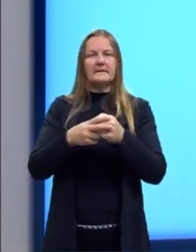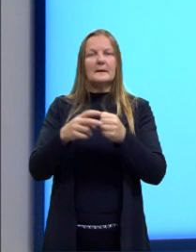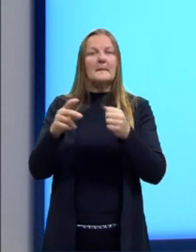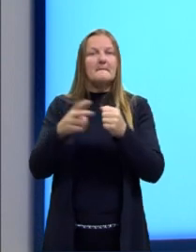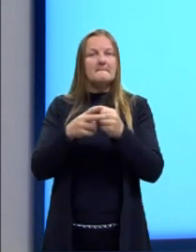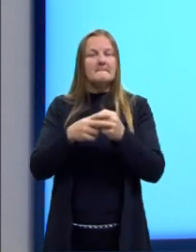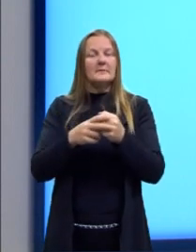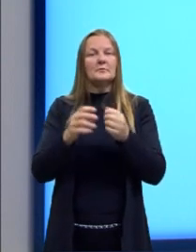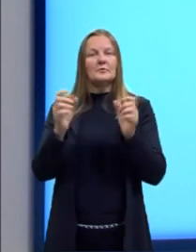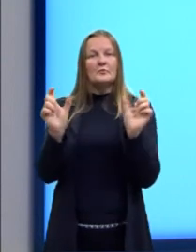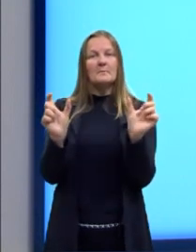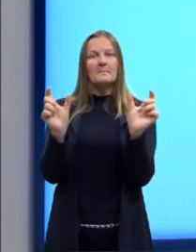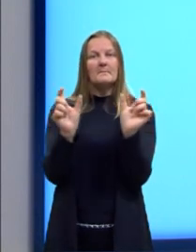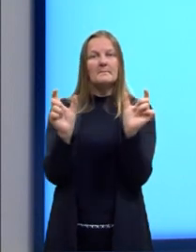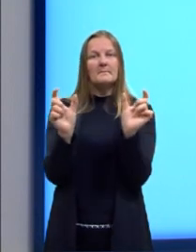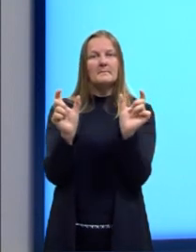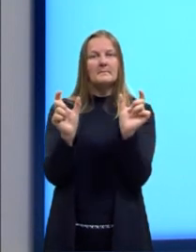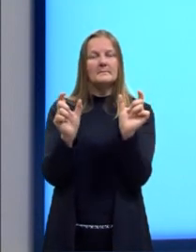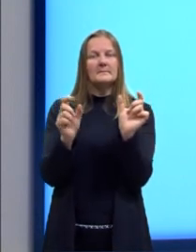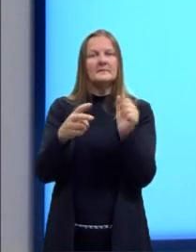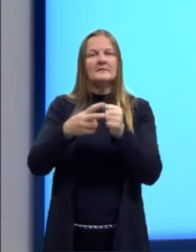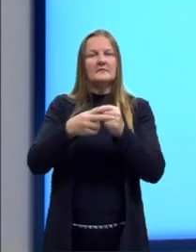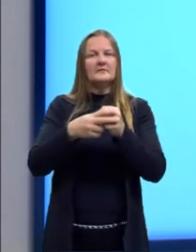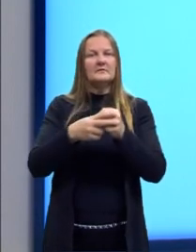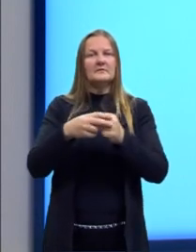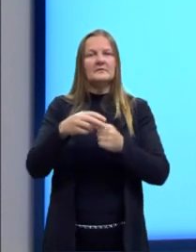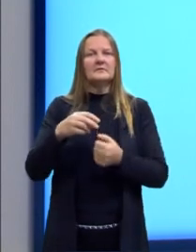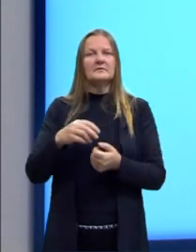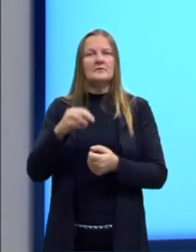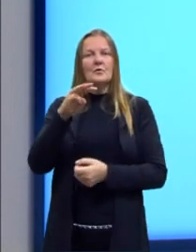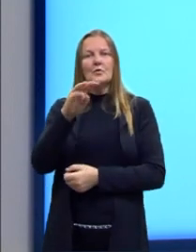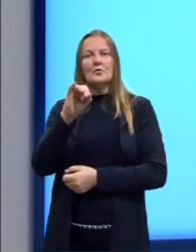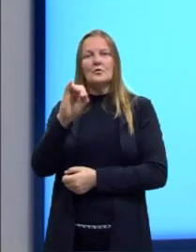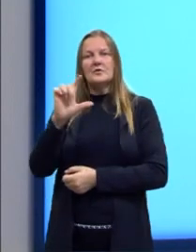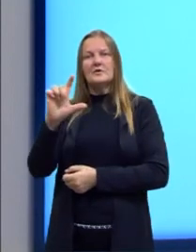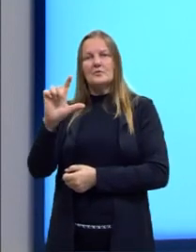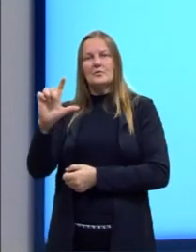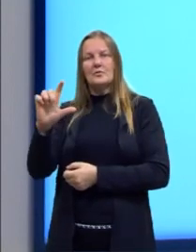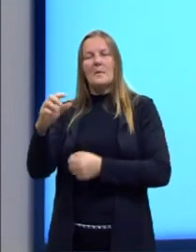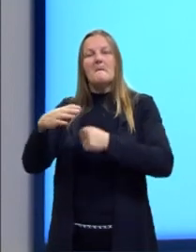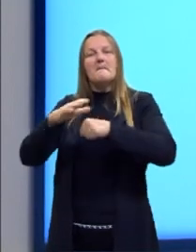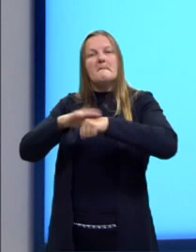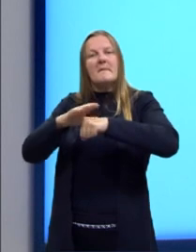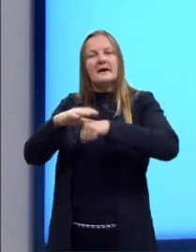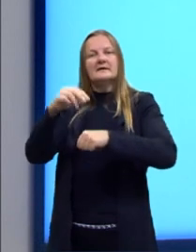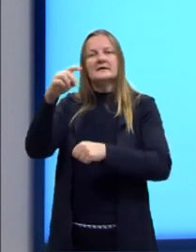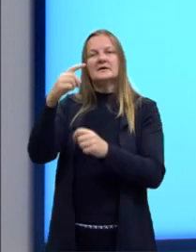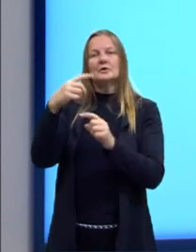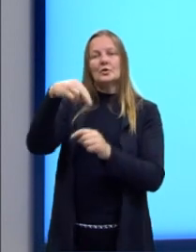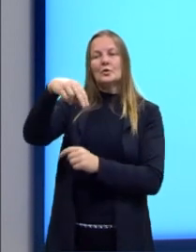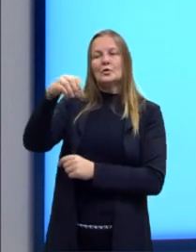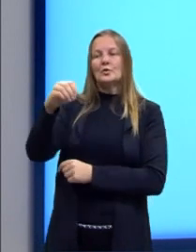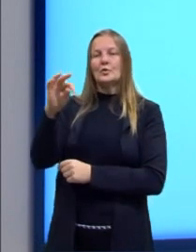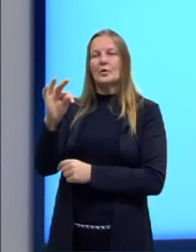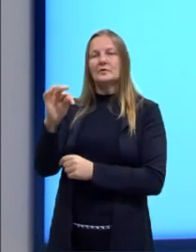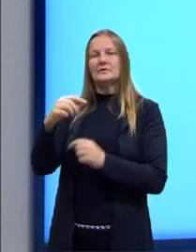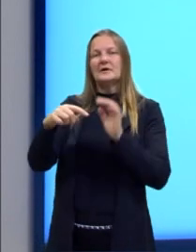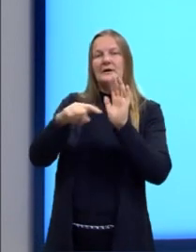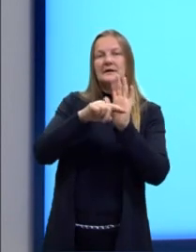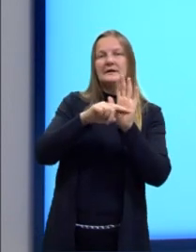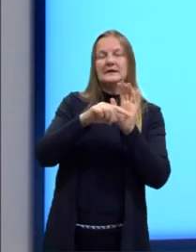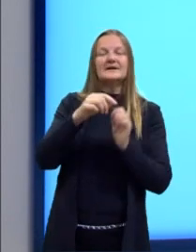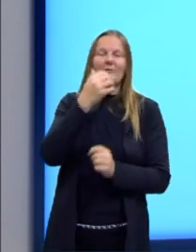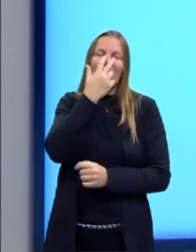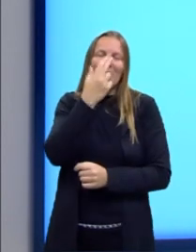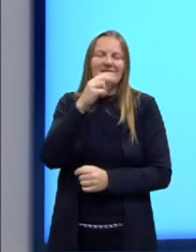won't. Esse won't é o will mais o not. Ou seja, a negativa do